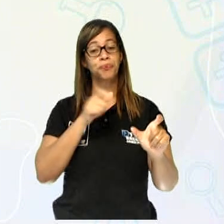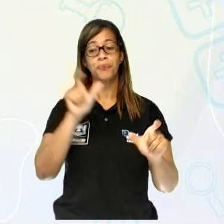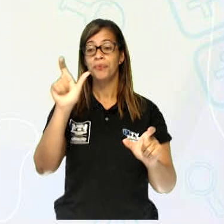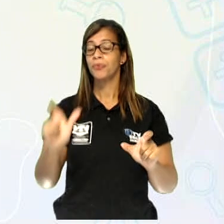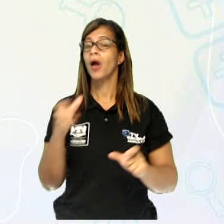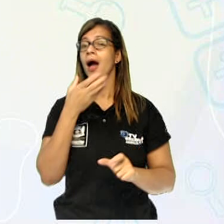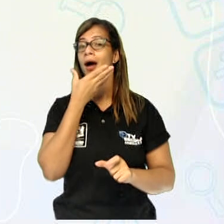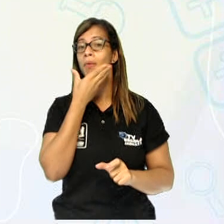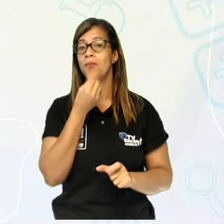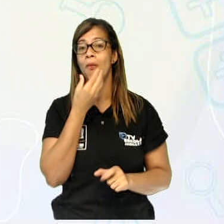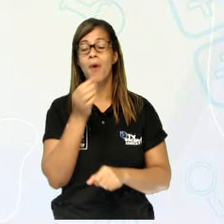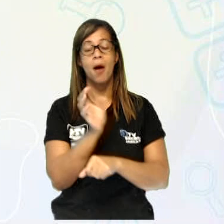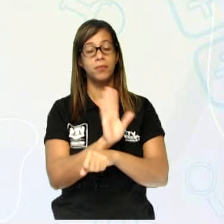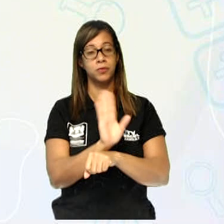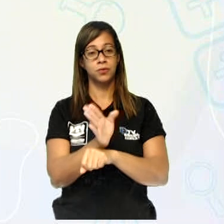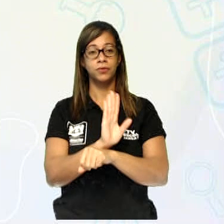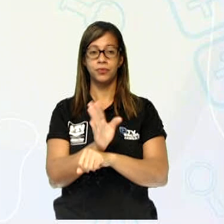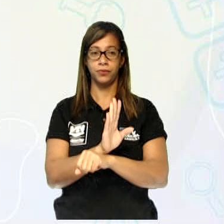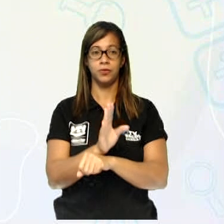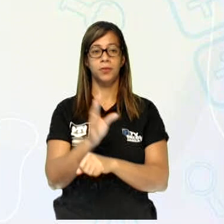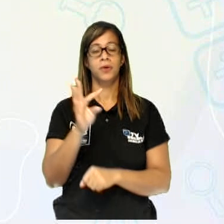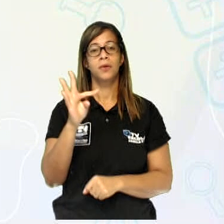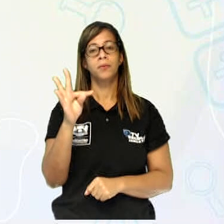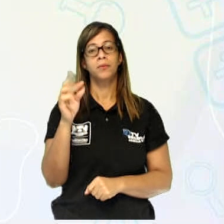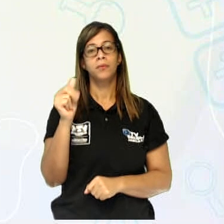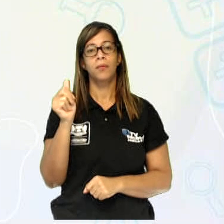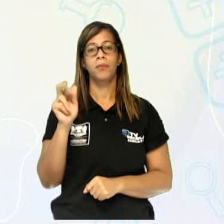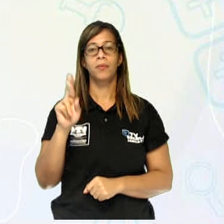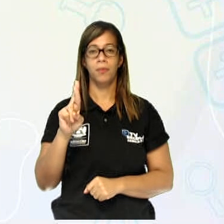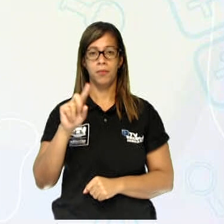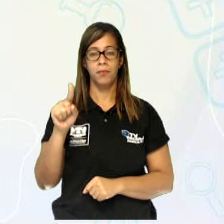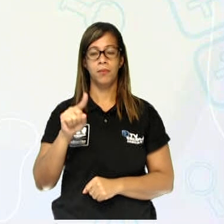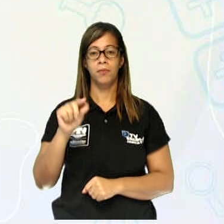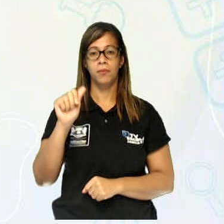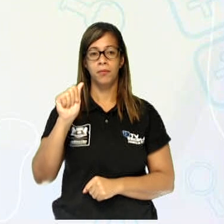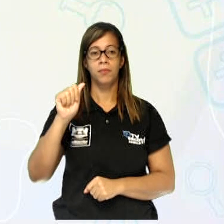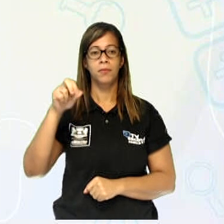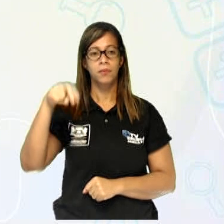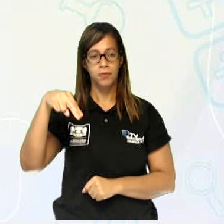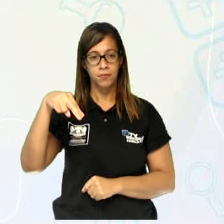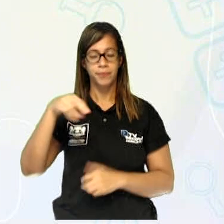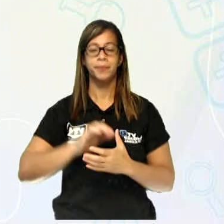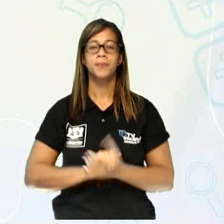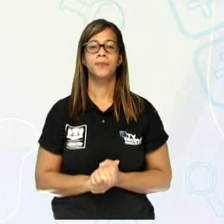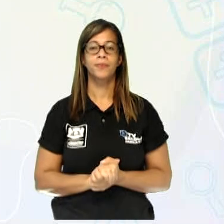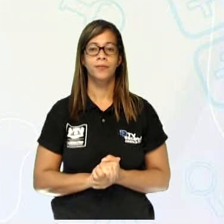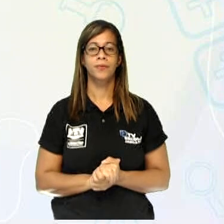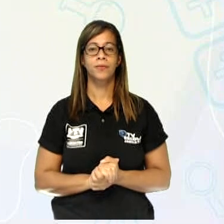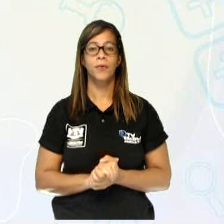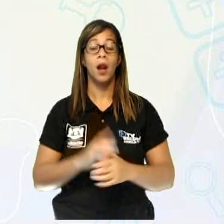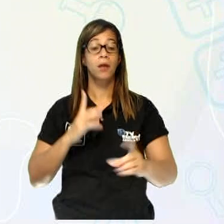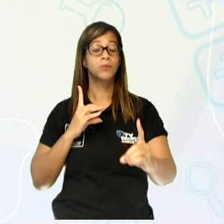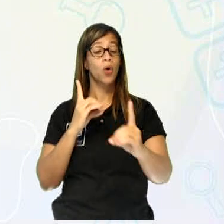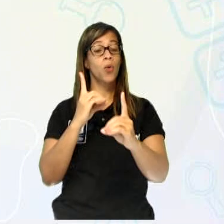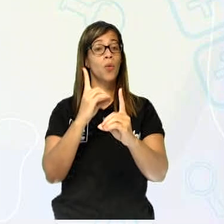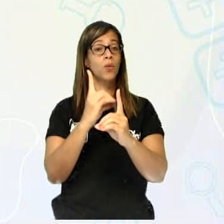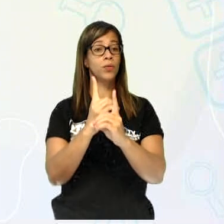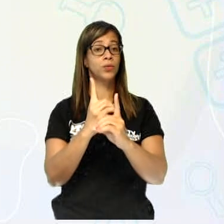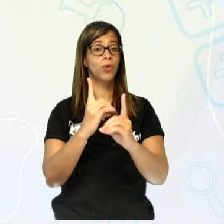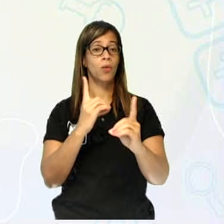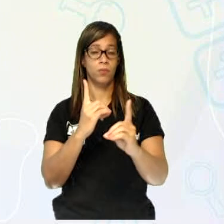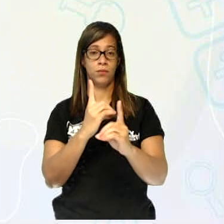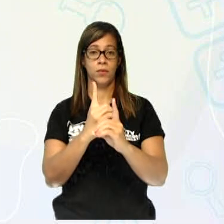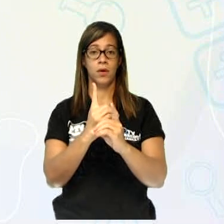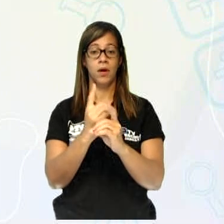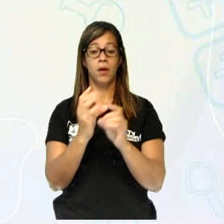cenazinha do filme Tarzan da Disney, de 1999. Nesse momento, Tarzan encontra a Jane e eles tentam se